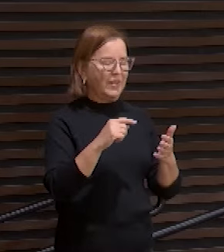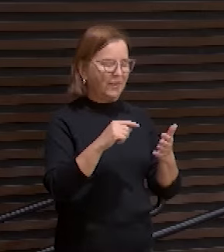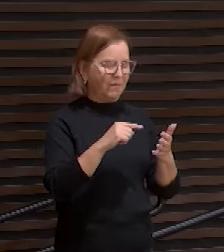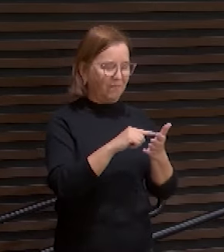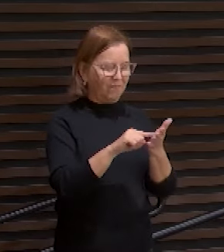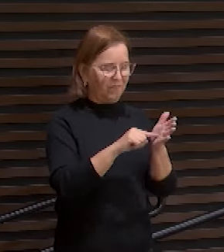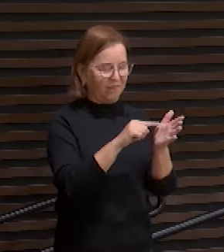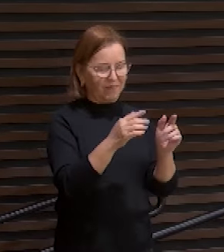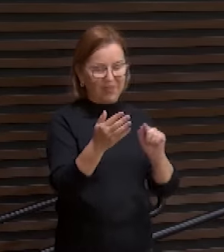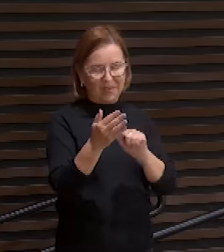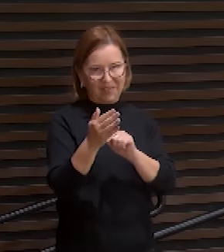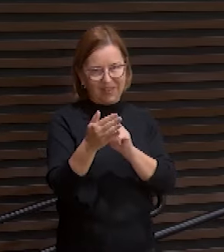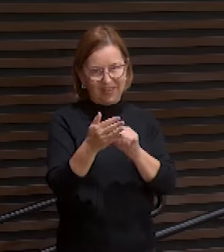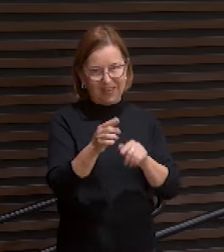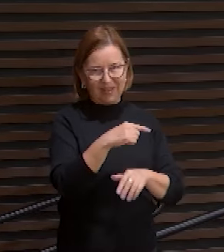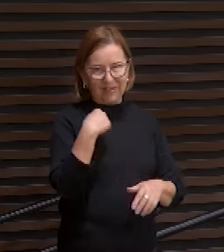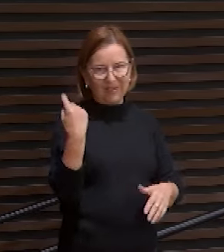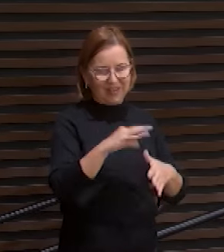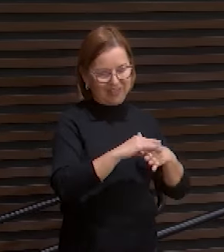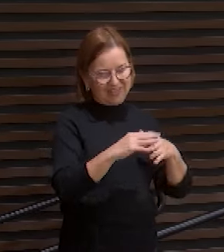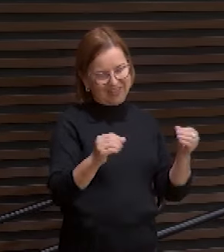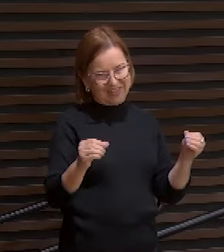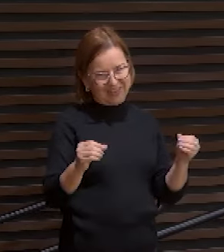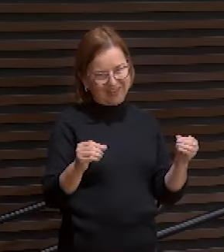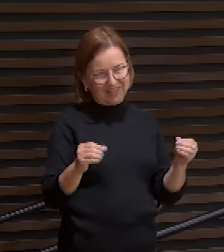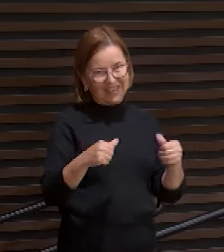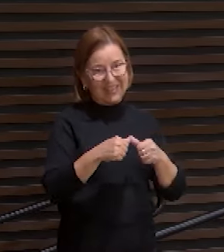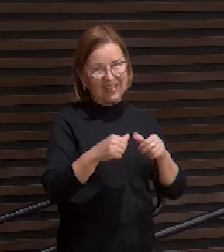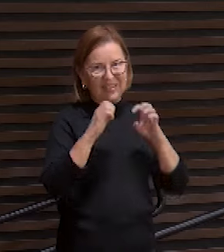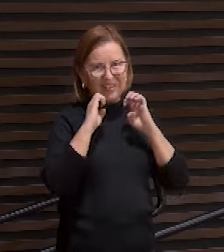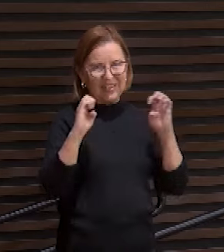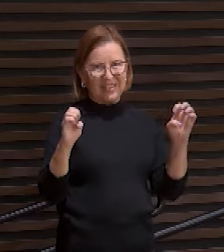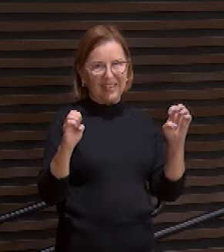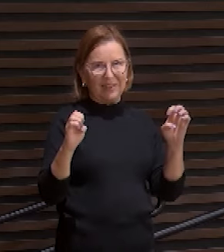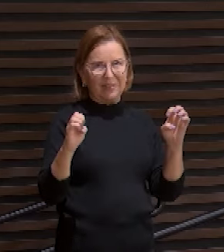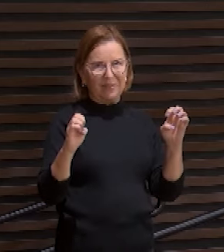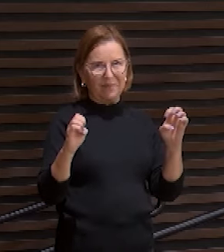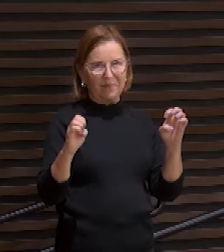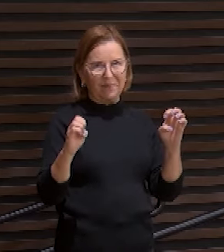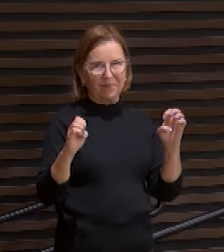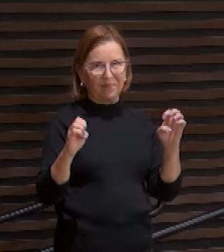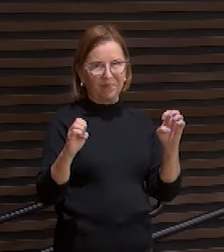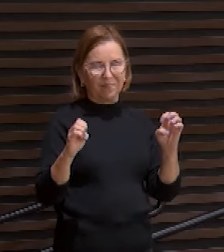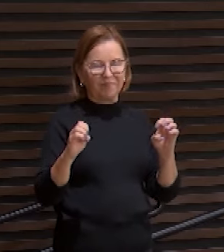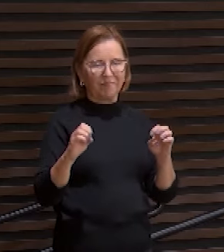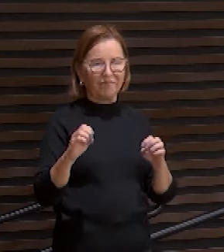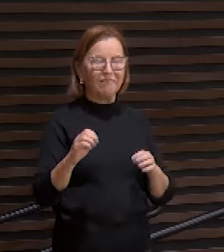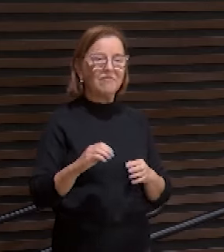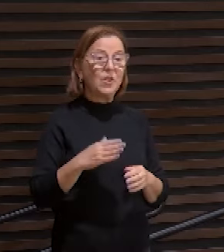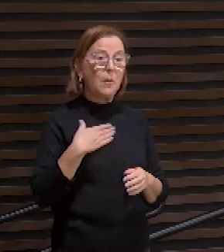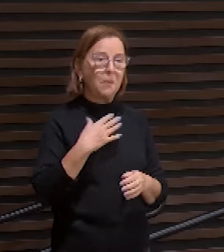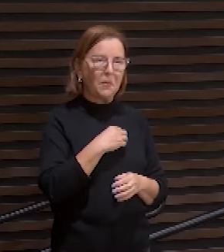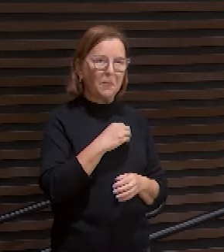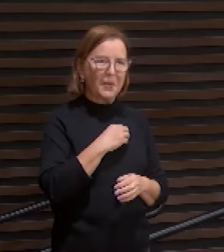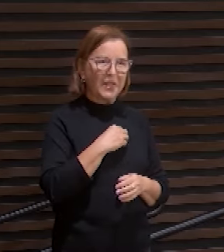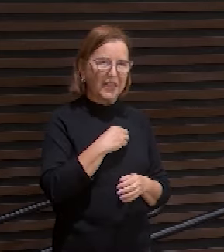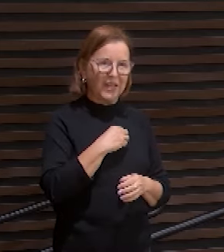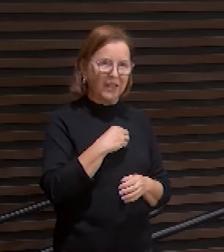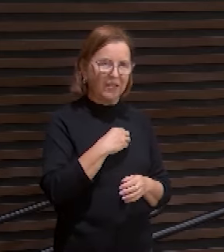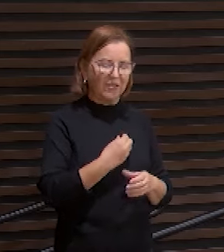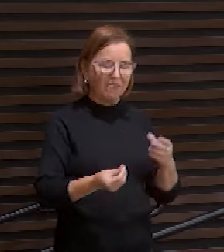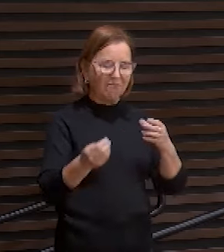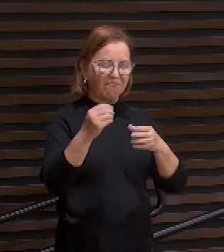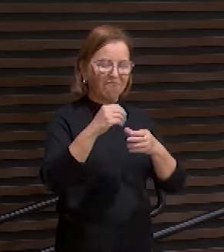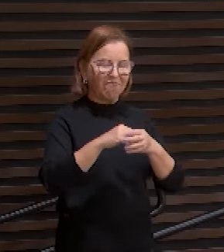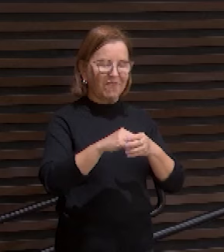Esse é o evangelho, meus irmãos. A dupla imputação. O meu pecado imputado no santo